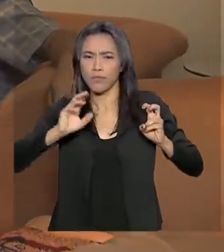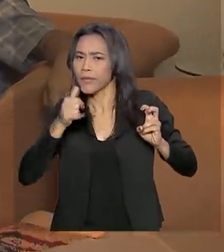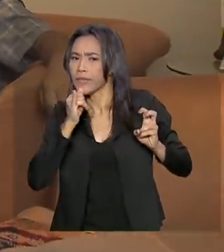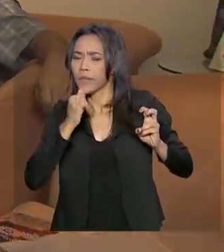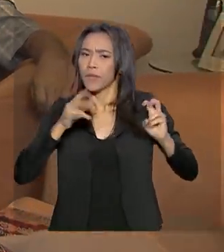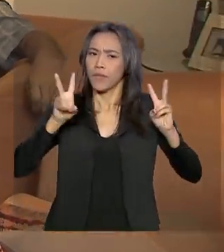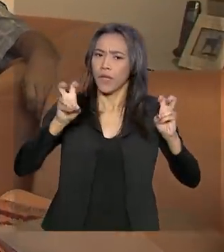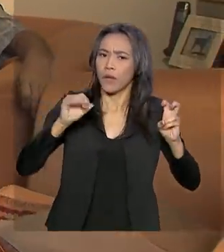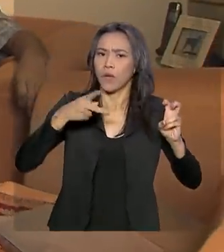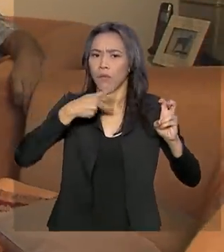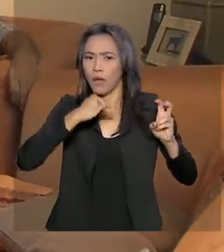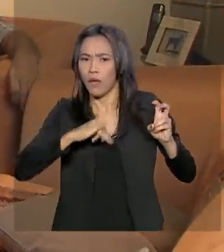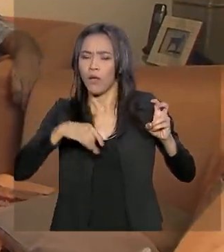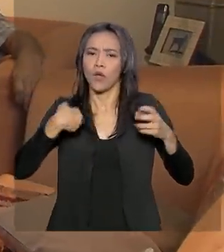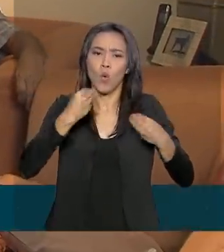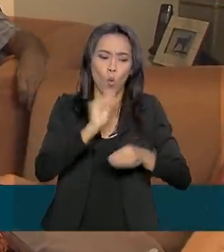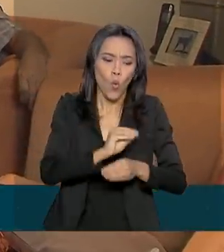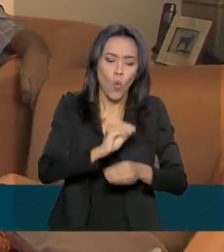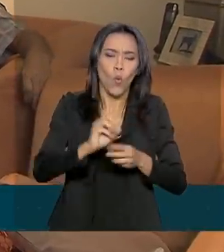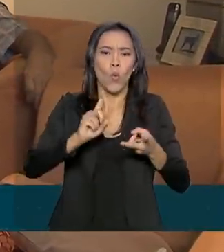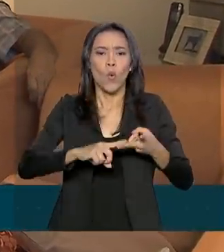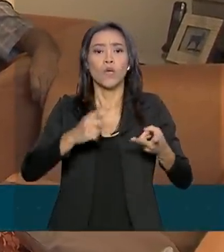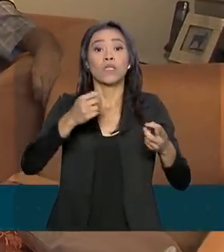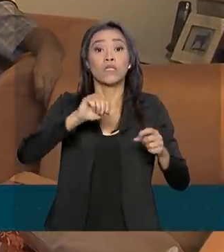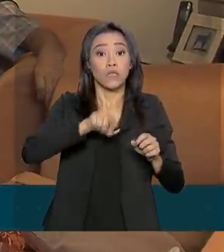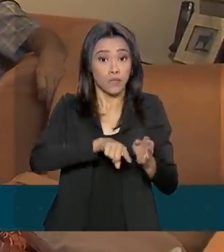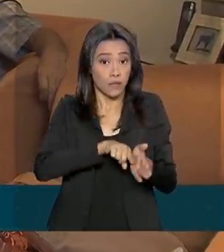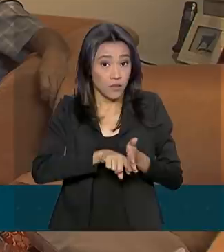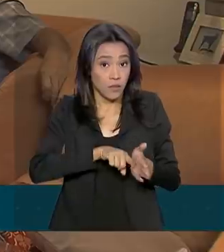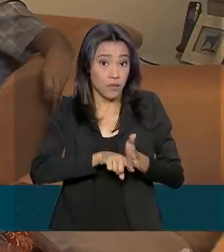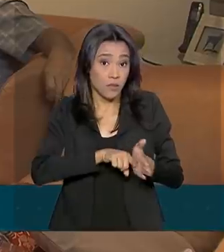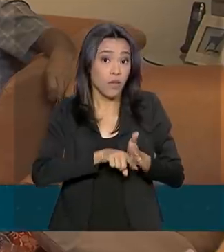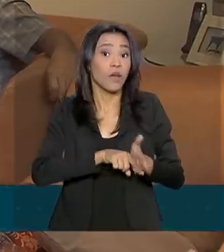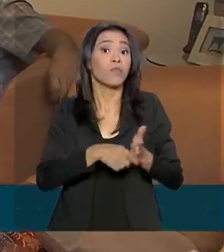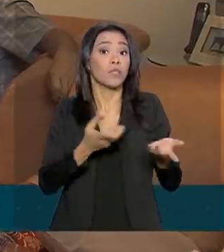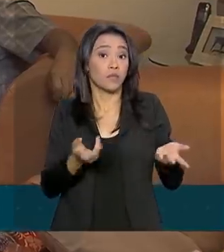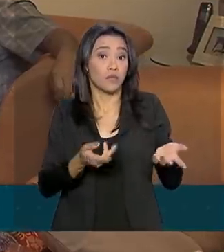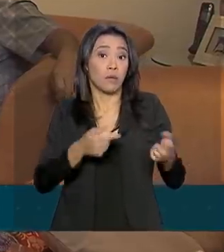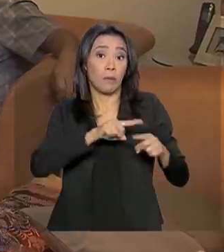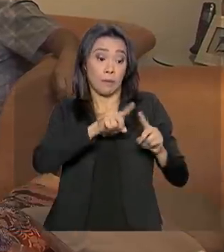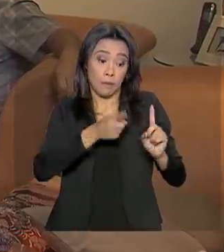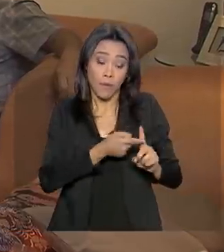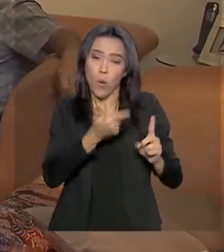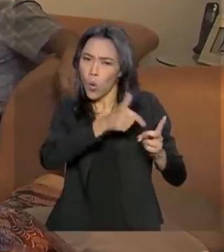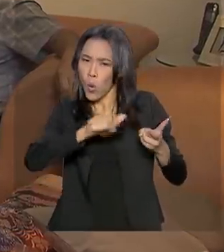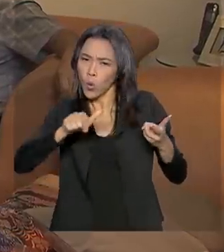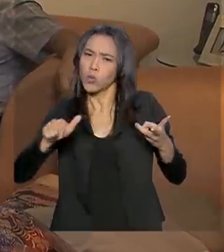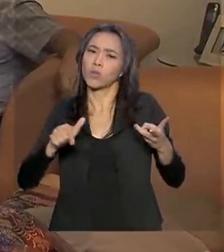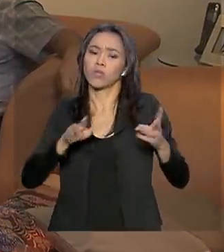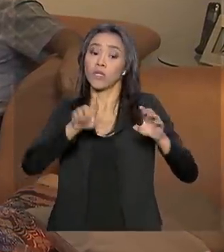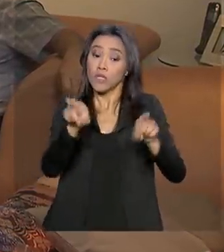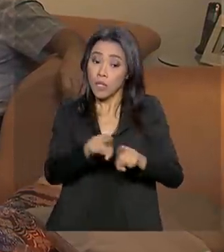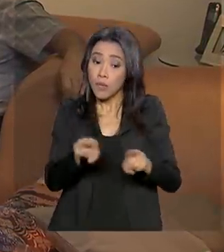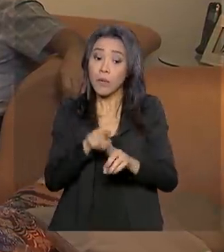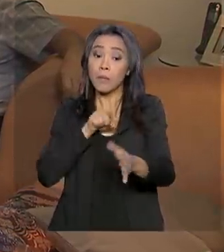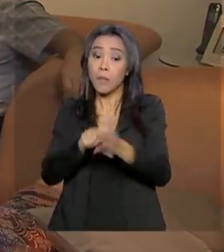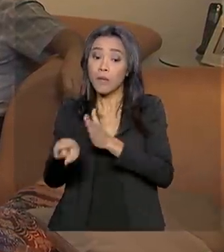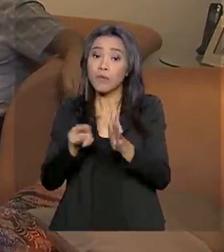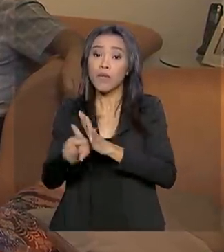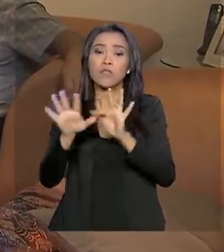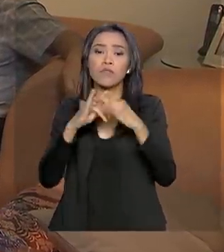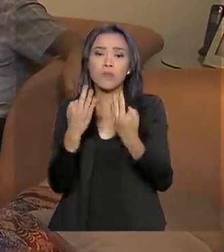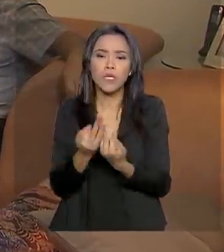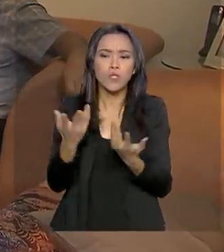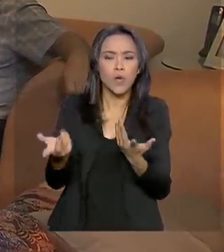paternidade e exames pré-natal direcionados aos homens. Os pesquisadores também vão fazer perguntas às famílias sobre